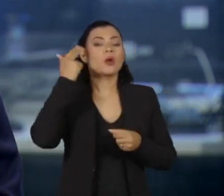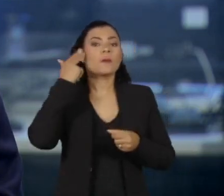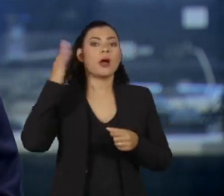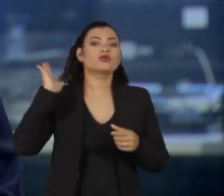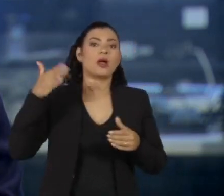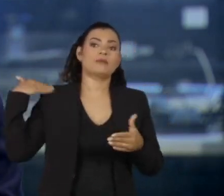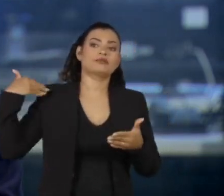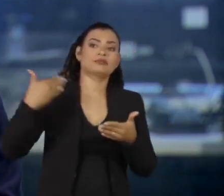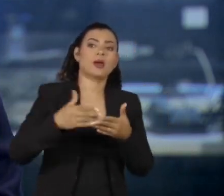eram adotadas antes da pandemia.